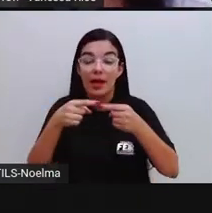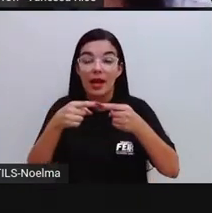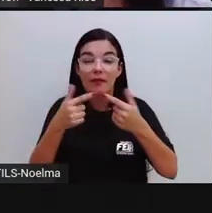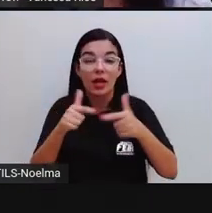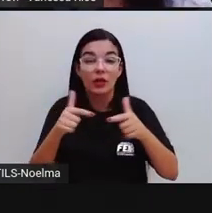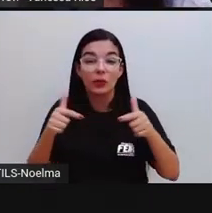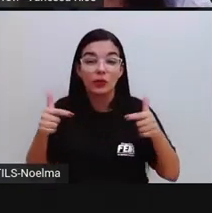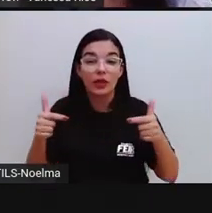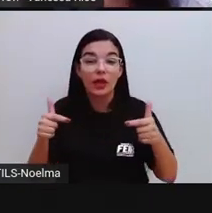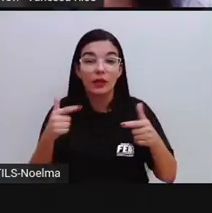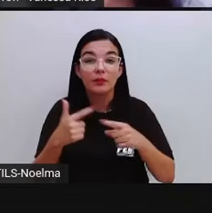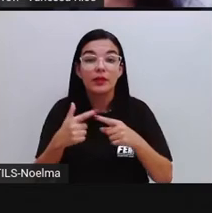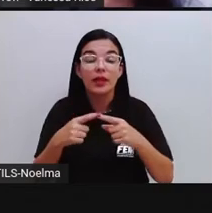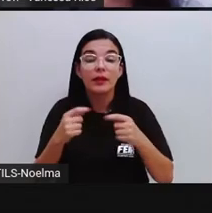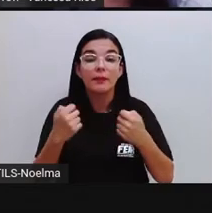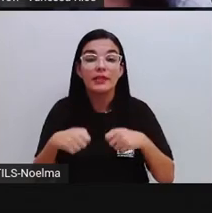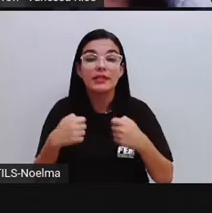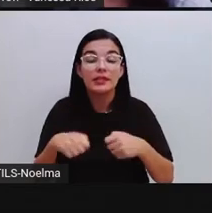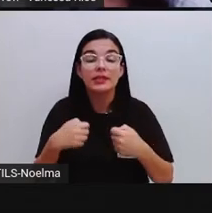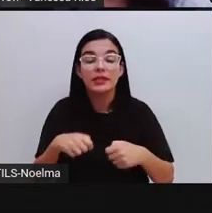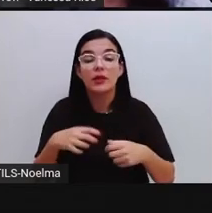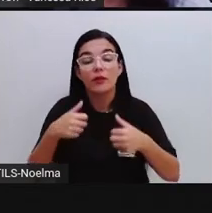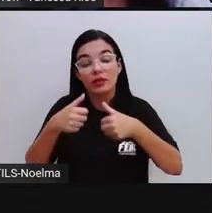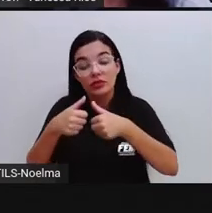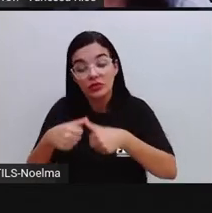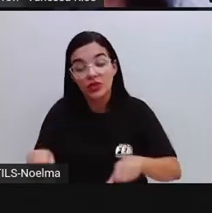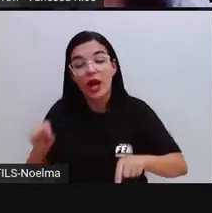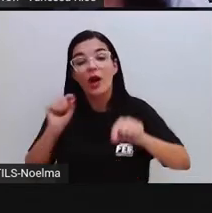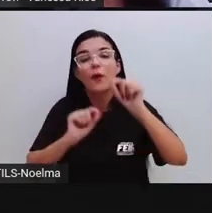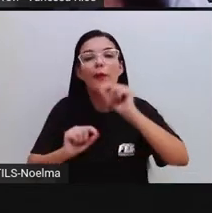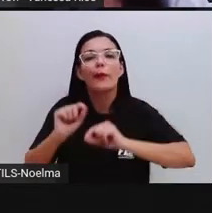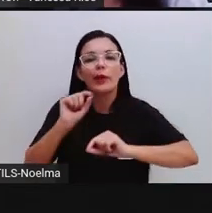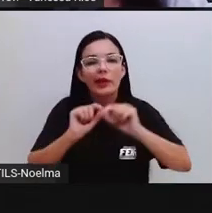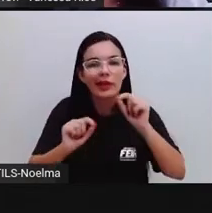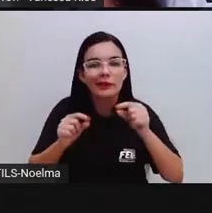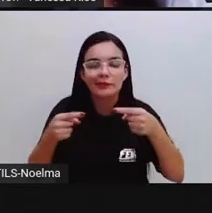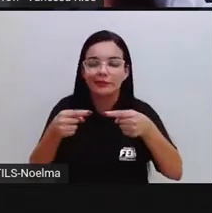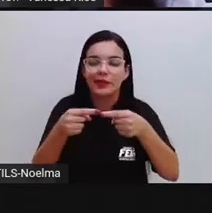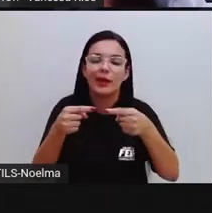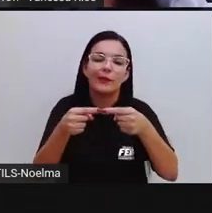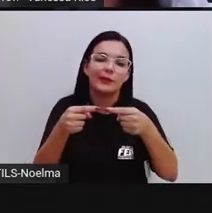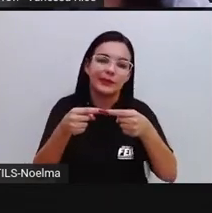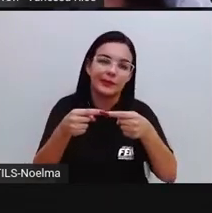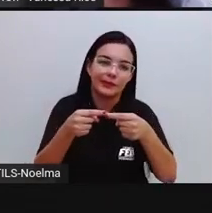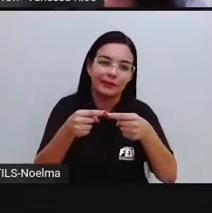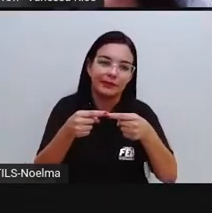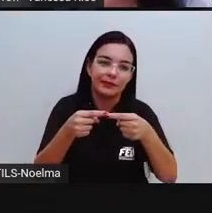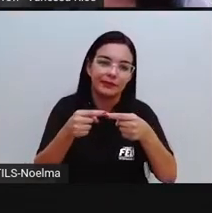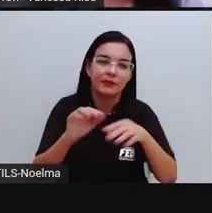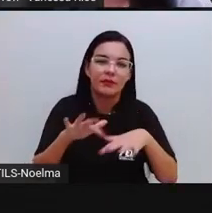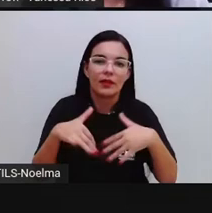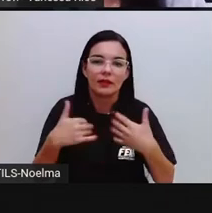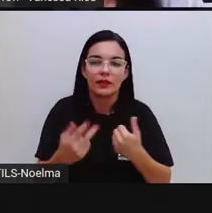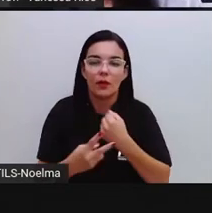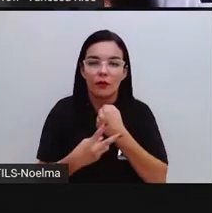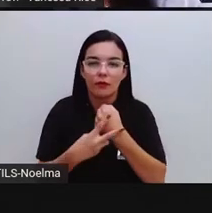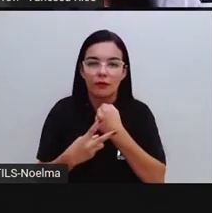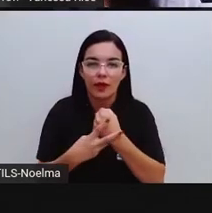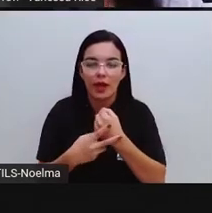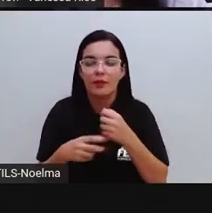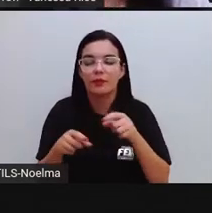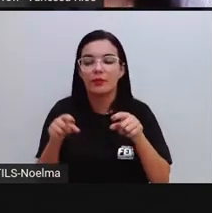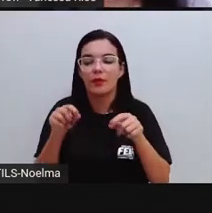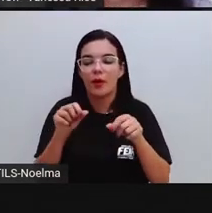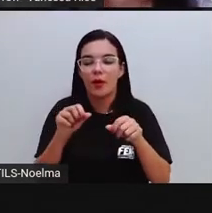esse verbo. Porque as palavras, elas precisam entrar aí numa concordância. Então o verbo vai mudar de